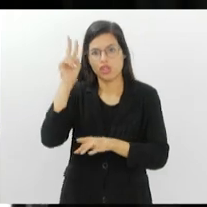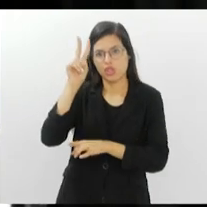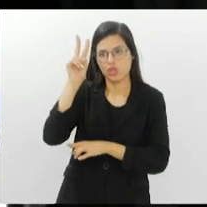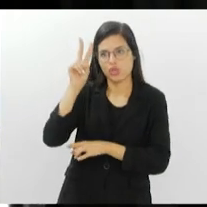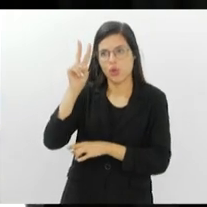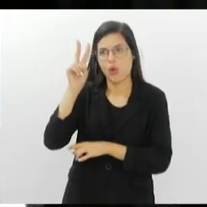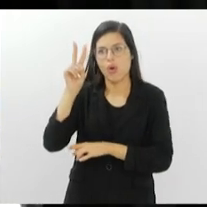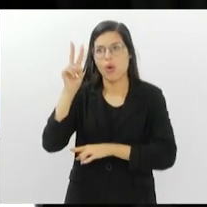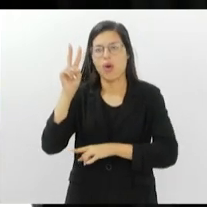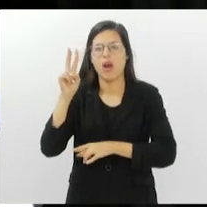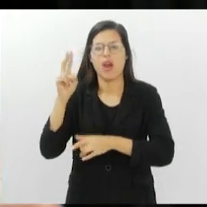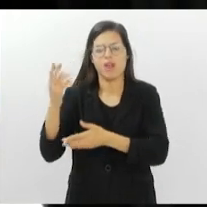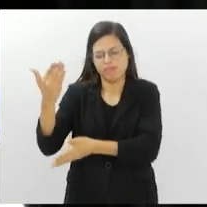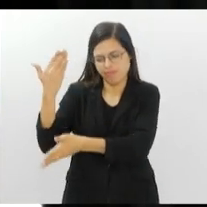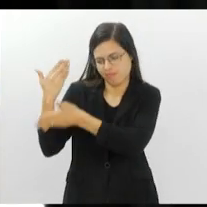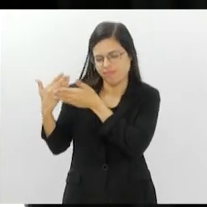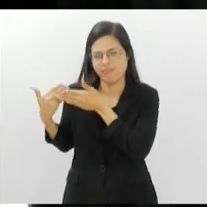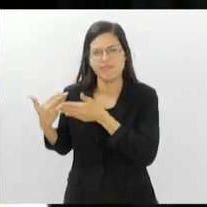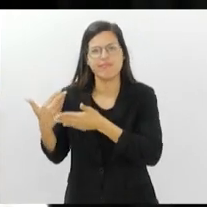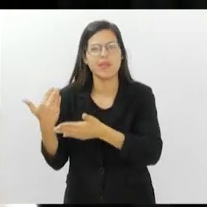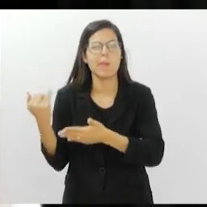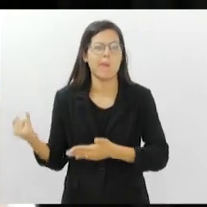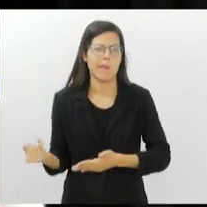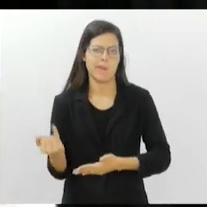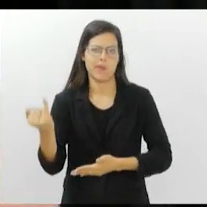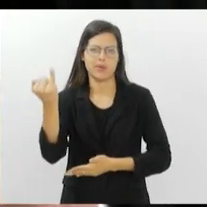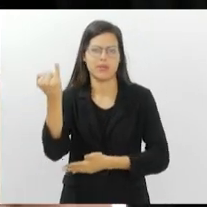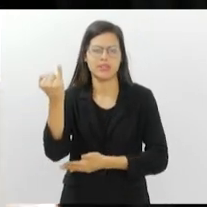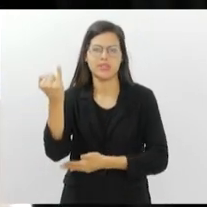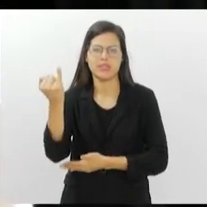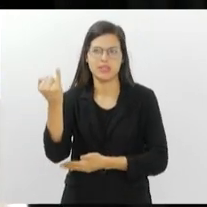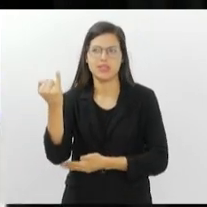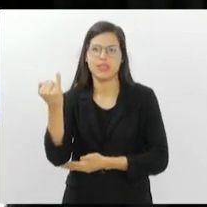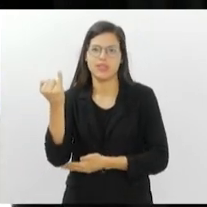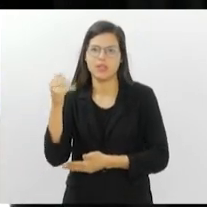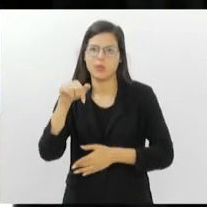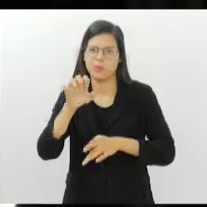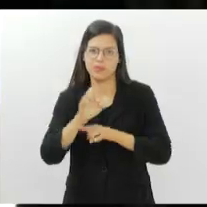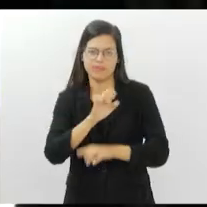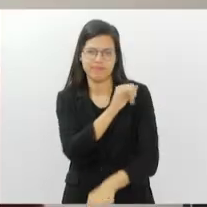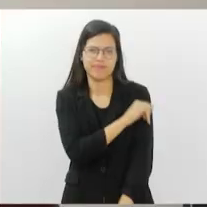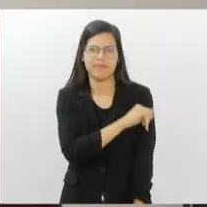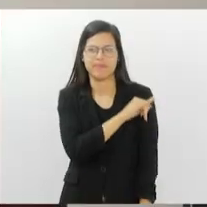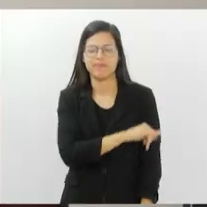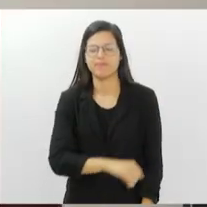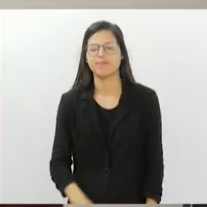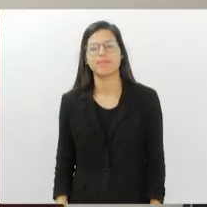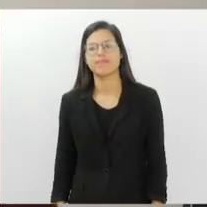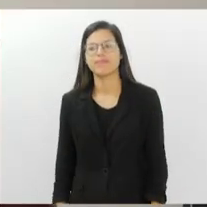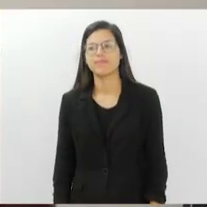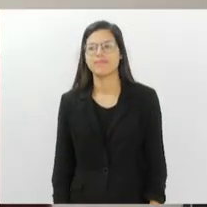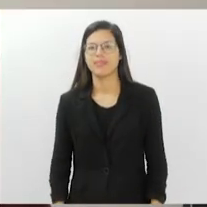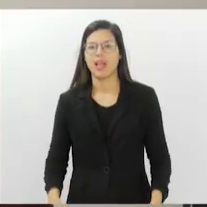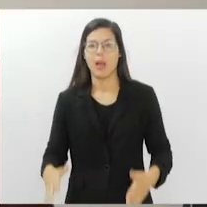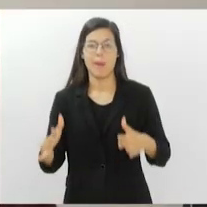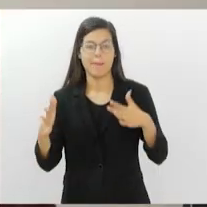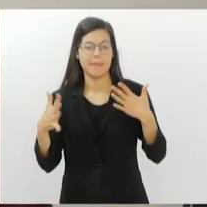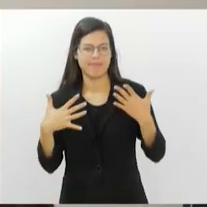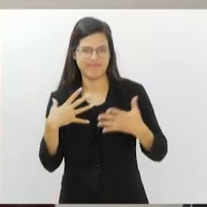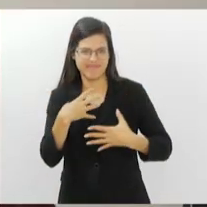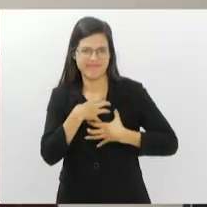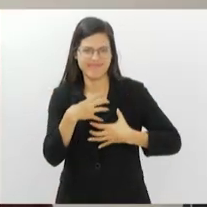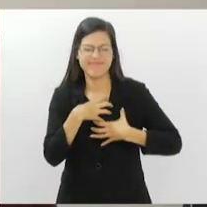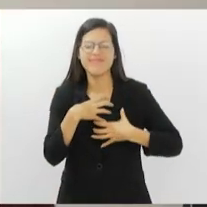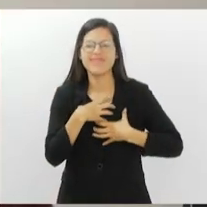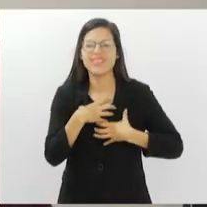nossos equipamentos culturais que são tão importantes e relevantes para o Estado do Rio de Janeiro. É uma alegria você receber, como